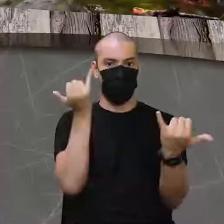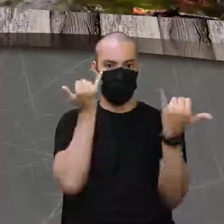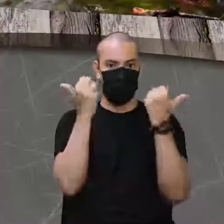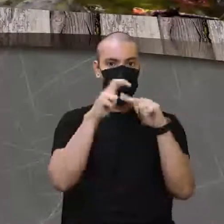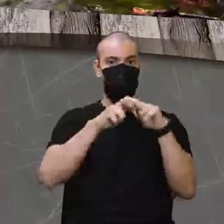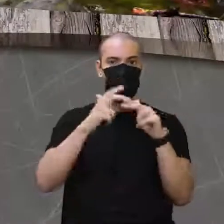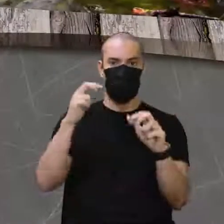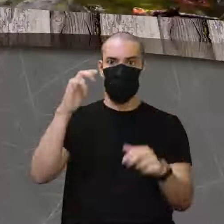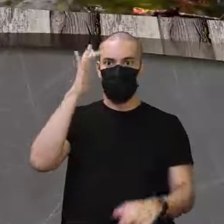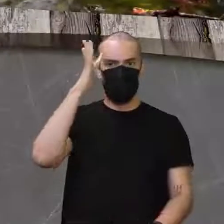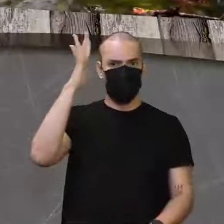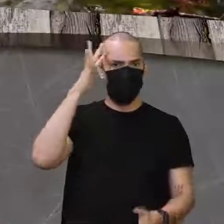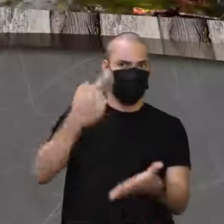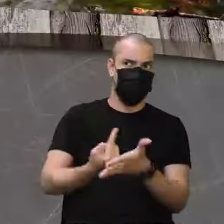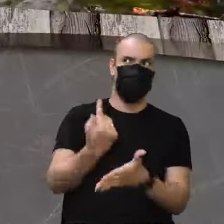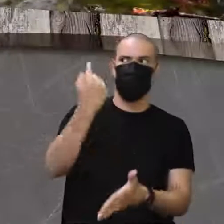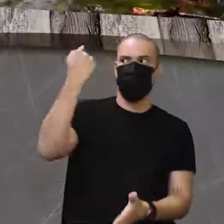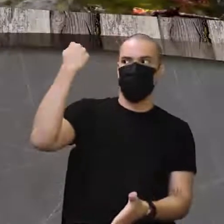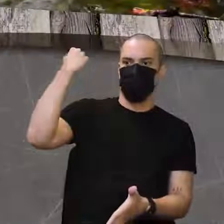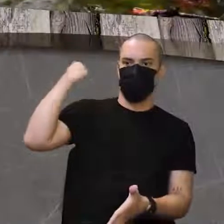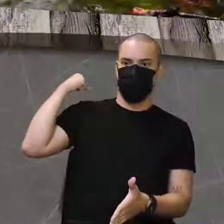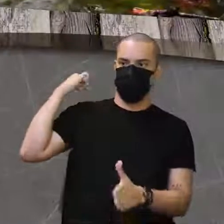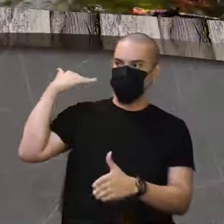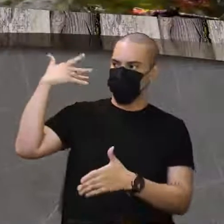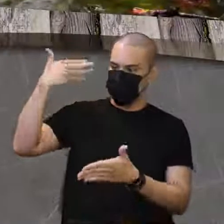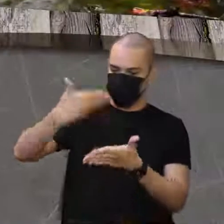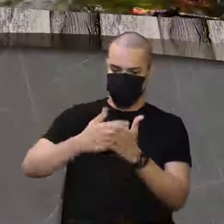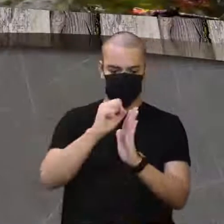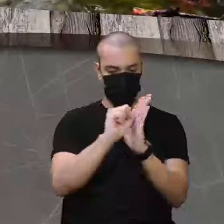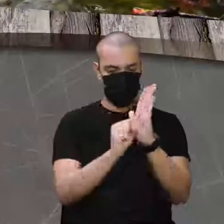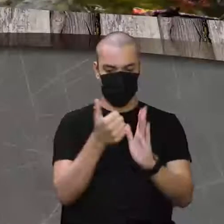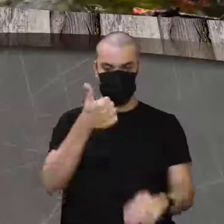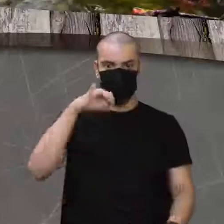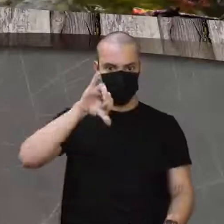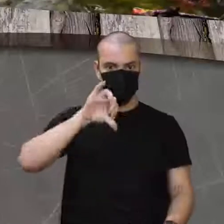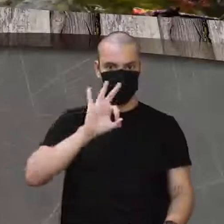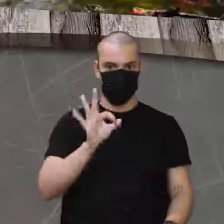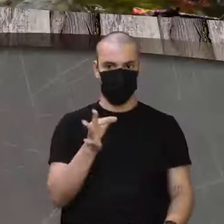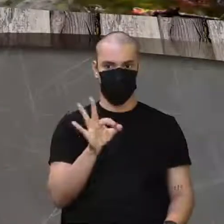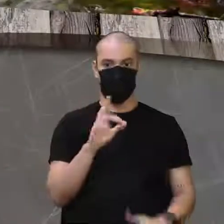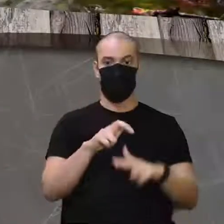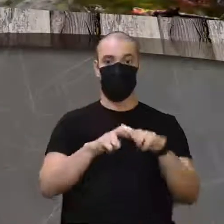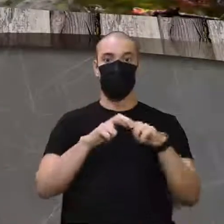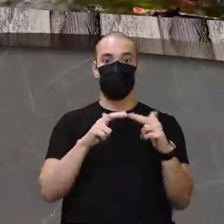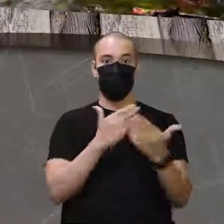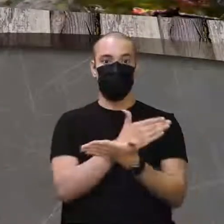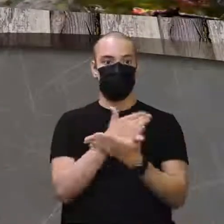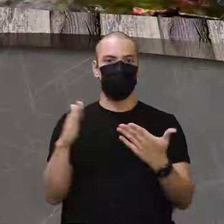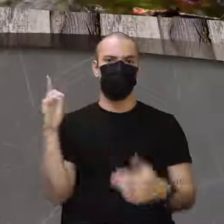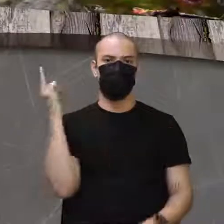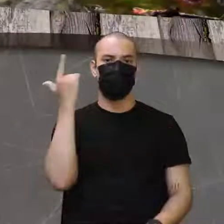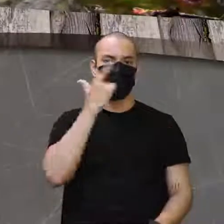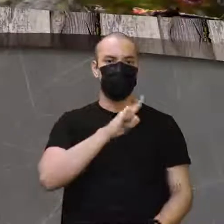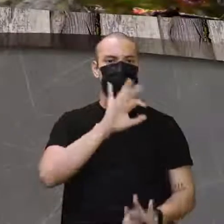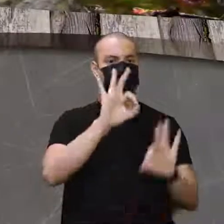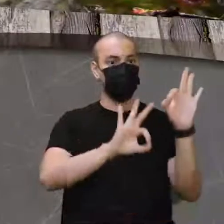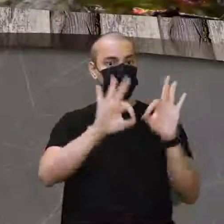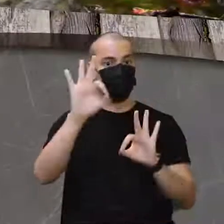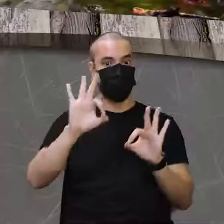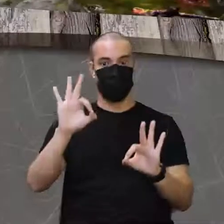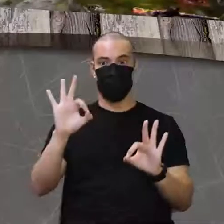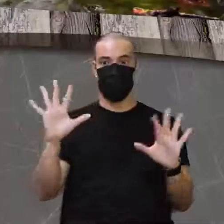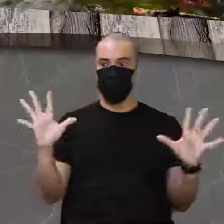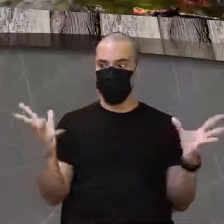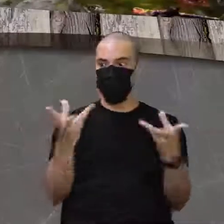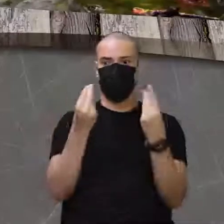se baseando lá na pangênese do século XIX, no finalzinho do século XIX, né? E ele conseguiu, então, formular a teoria da evolução.